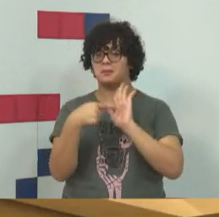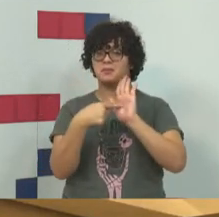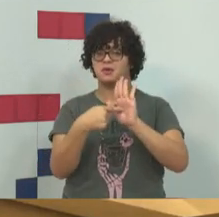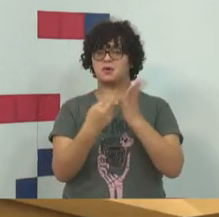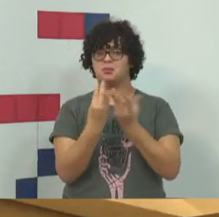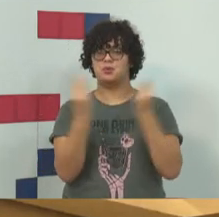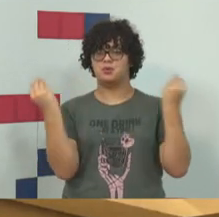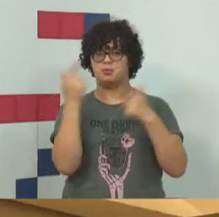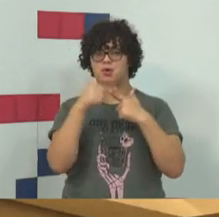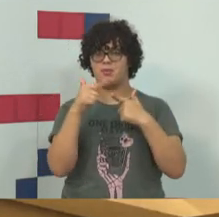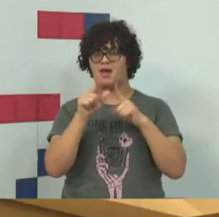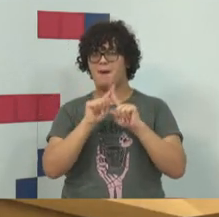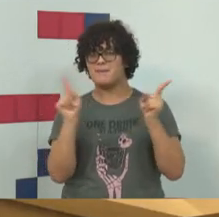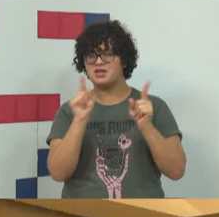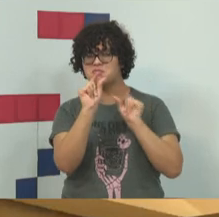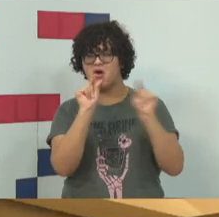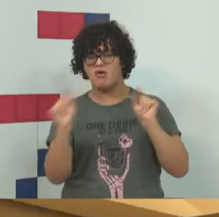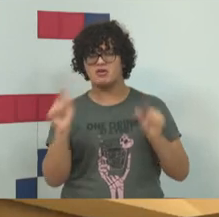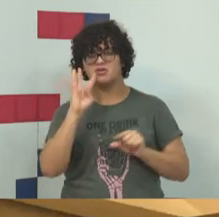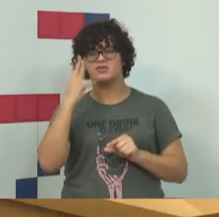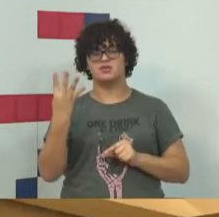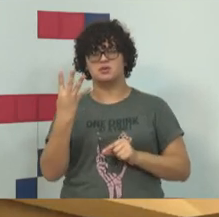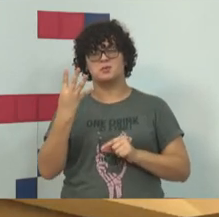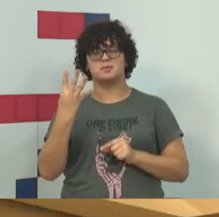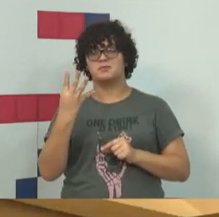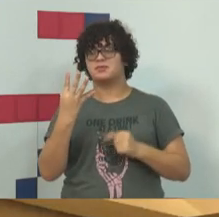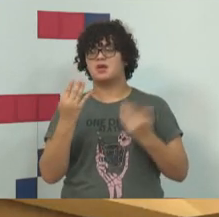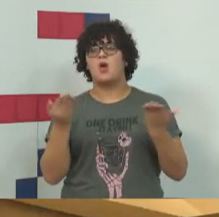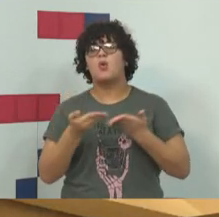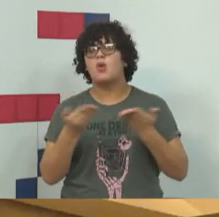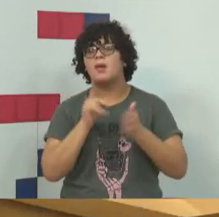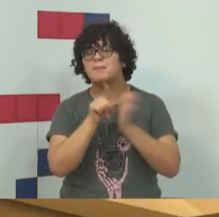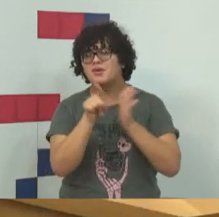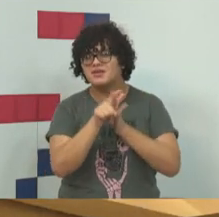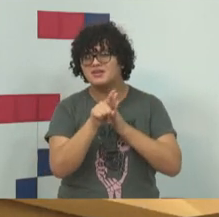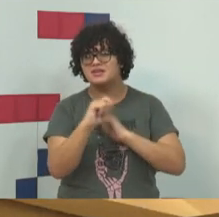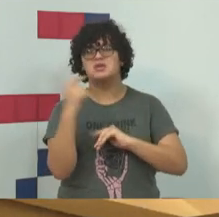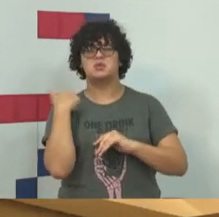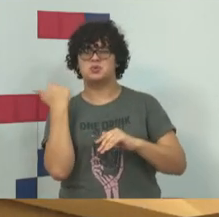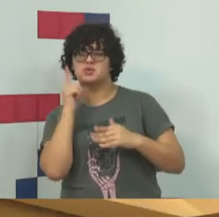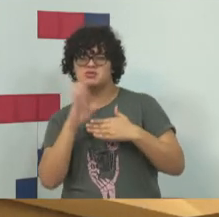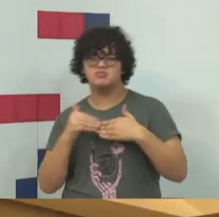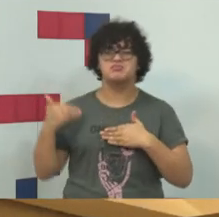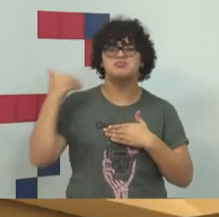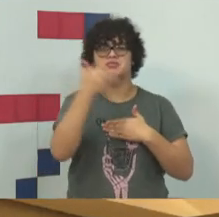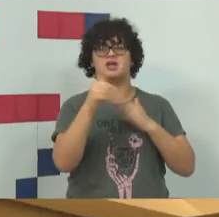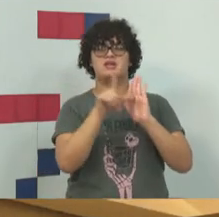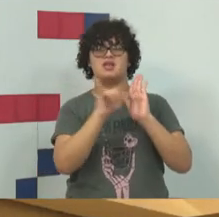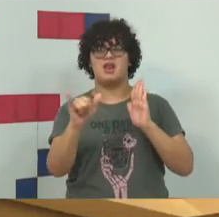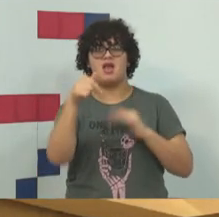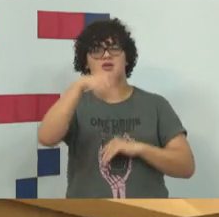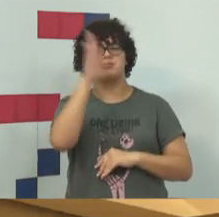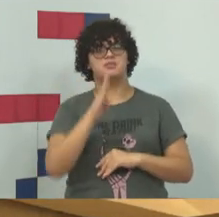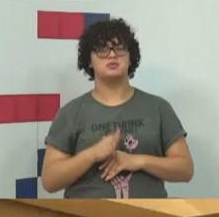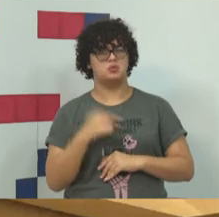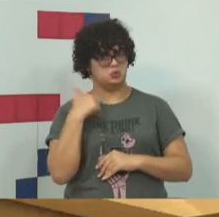muitos problemas, mas poucas soluções. E a pergunta, nós temos avançado na regulação no Brasil?